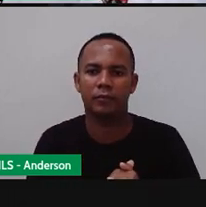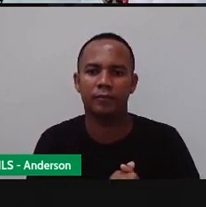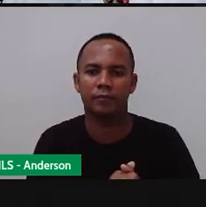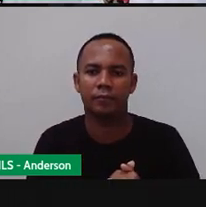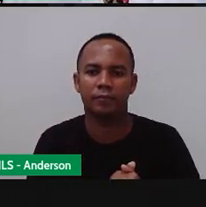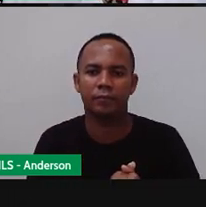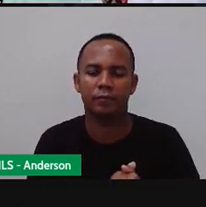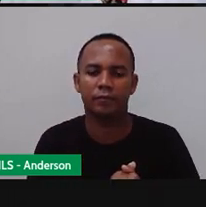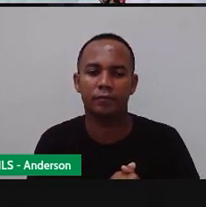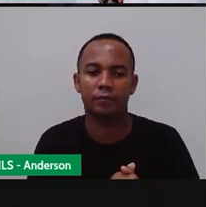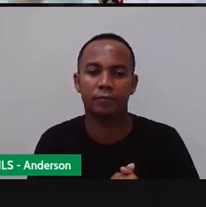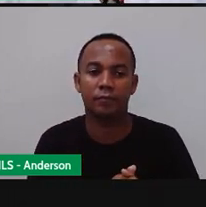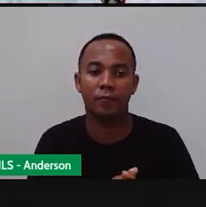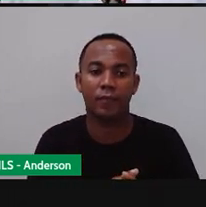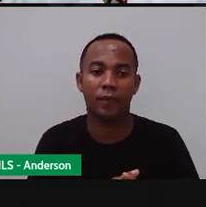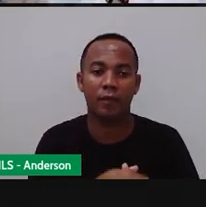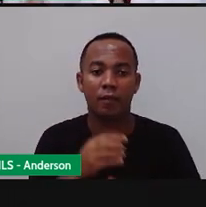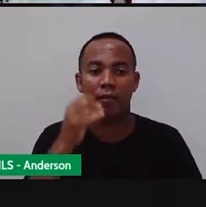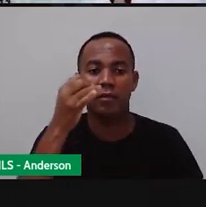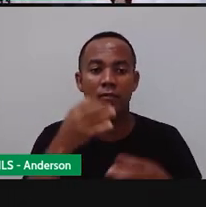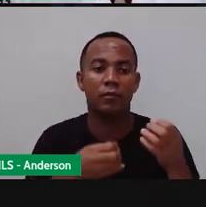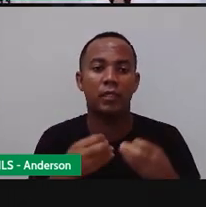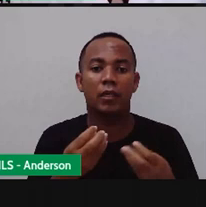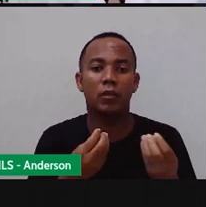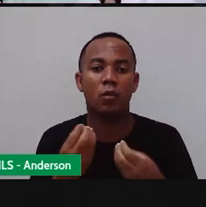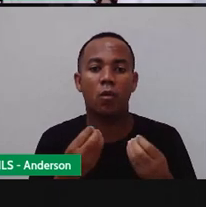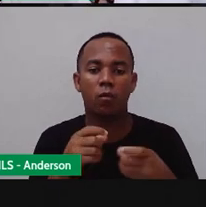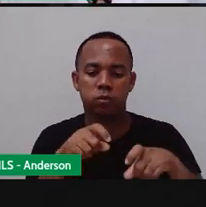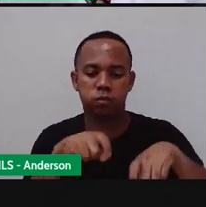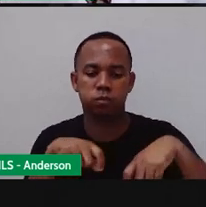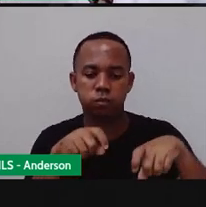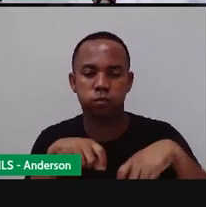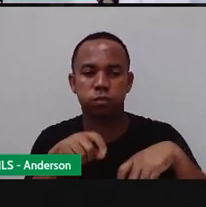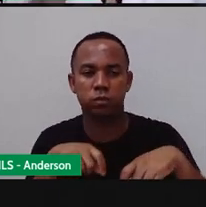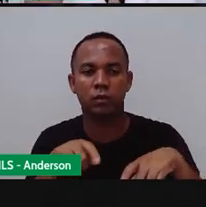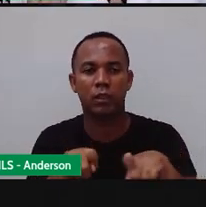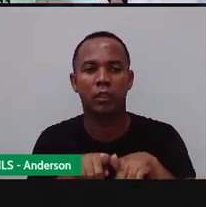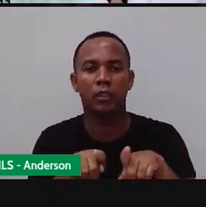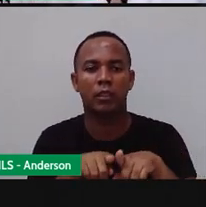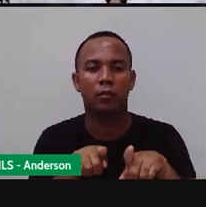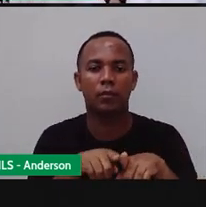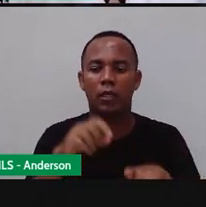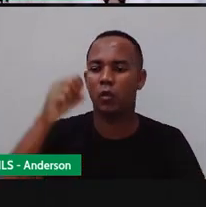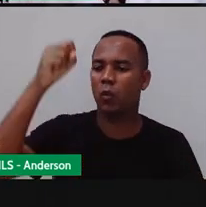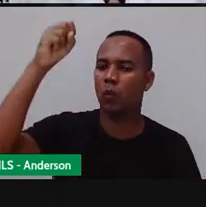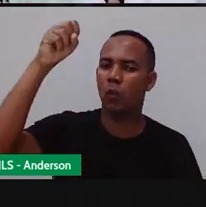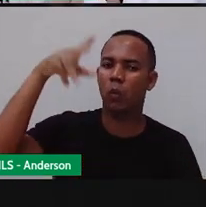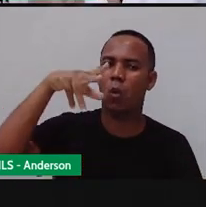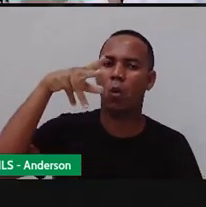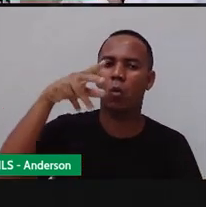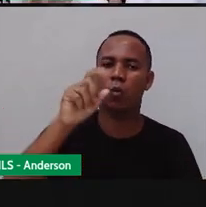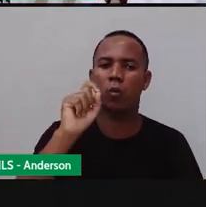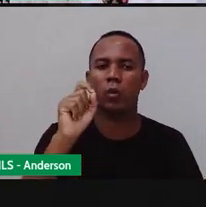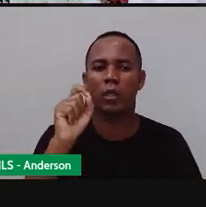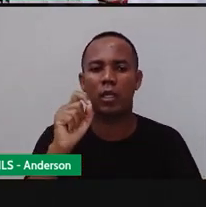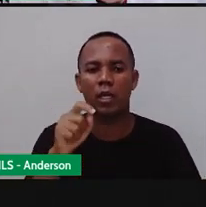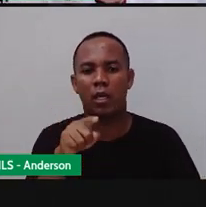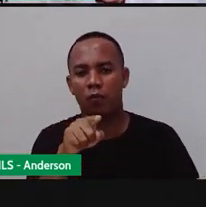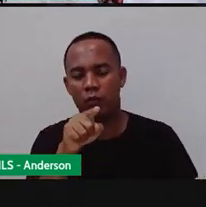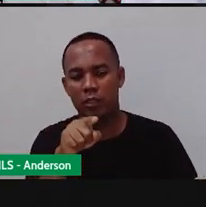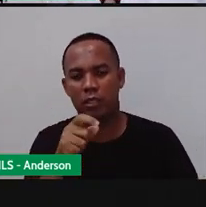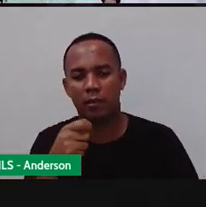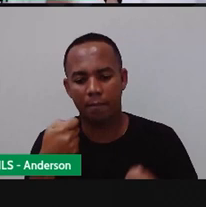E aí, assim, ele fala aqui, olha, tem o cultivo e a colheita e o momento que o sol vai se pôr. Então, você precisava se